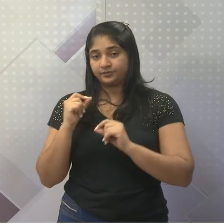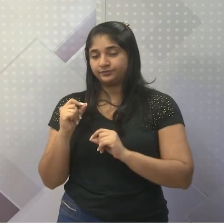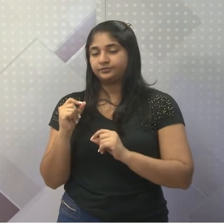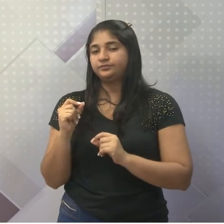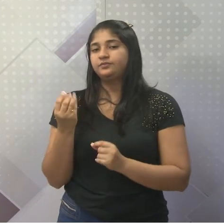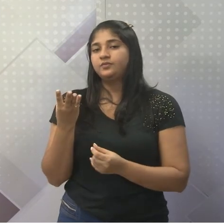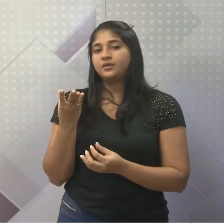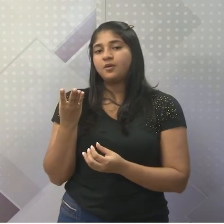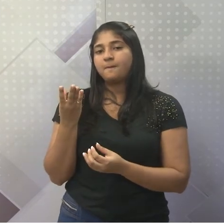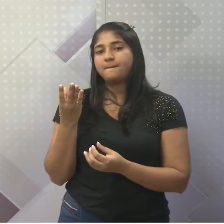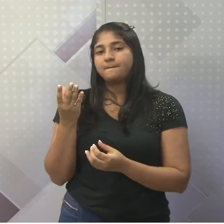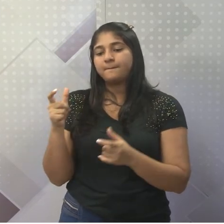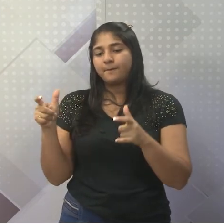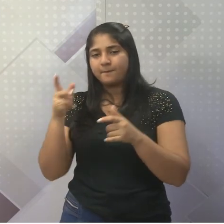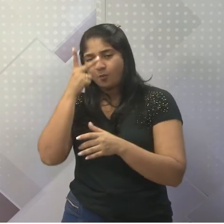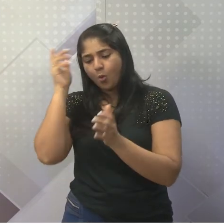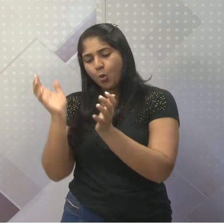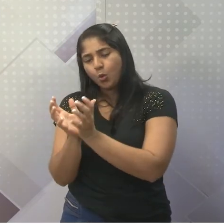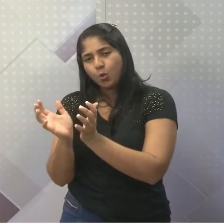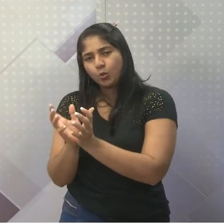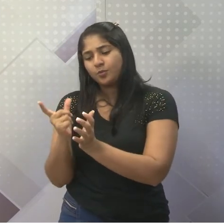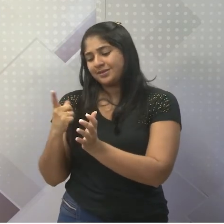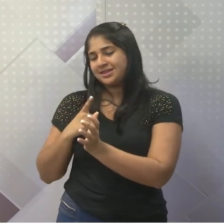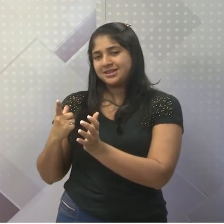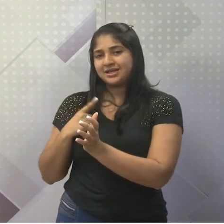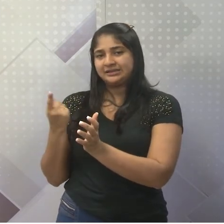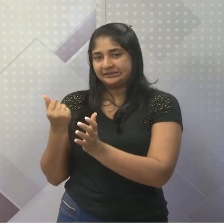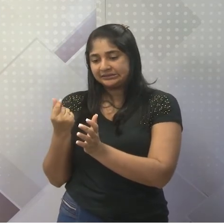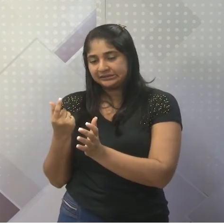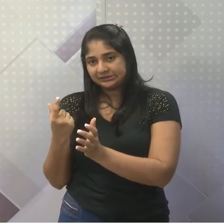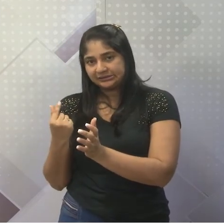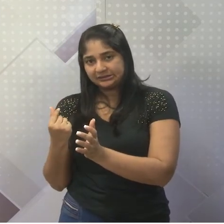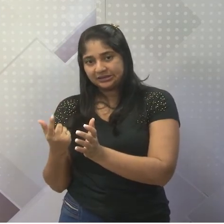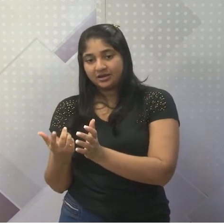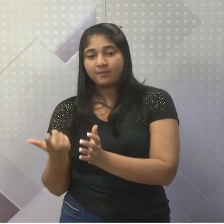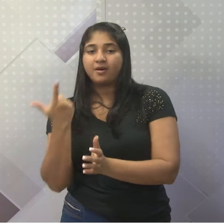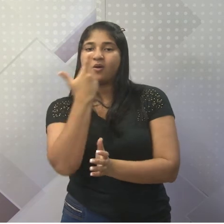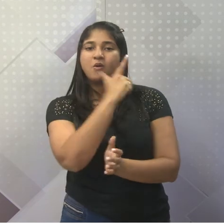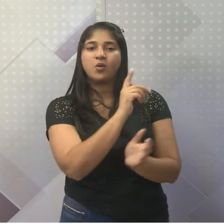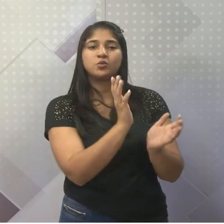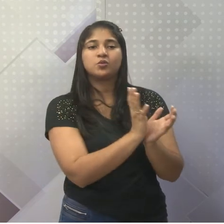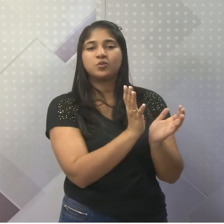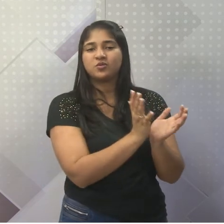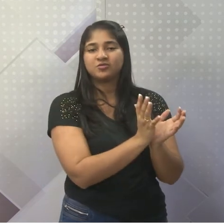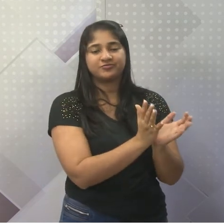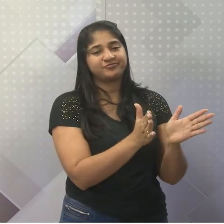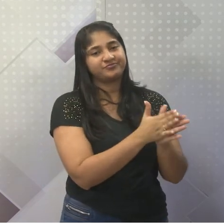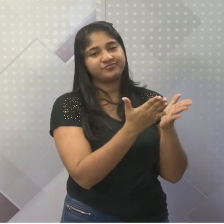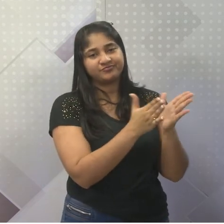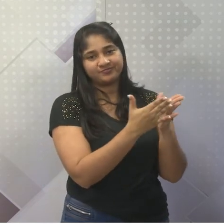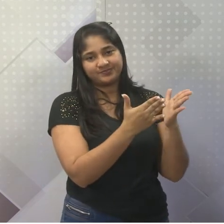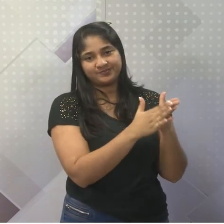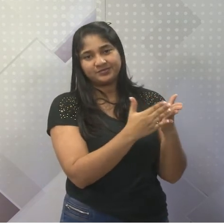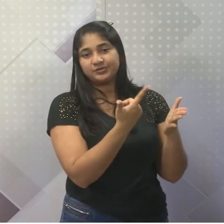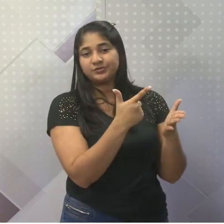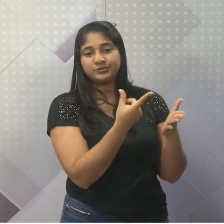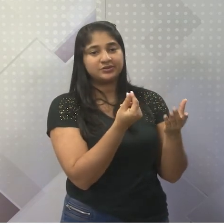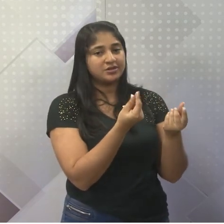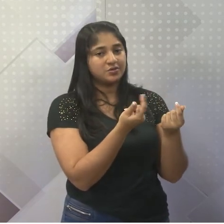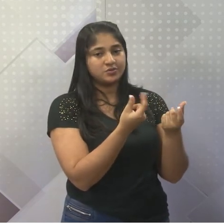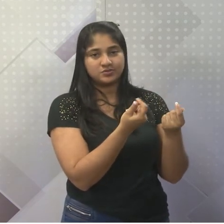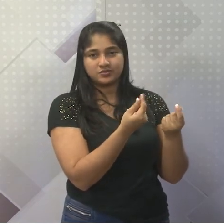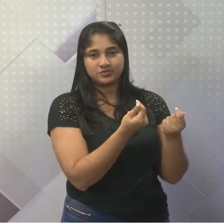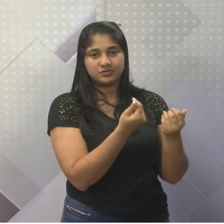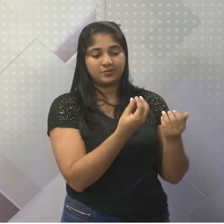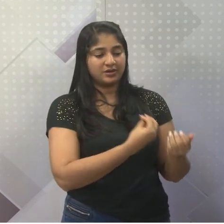riqueza, na mão de poucos, onde a grande maioria da população não tem as condições mínimas aplausíveis para ter uma vida